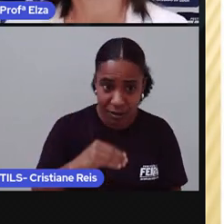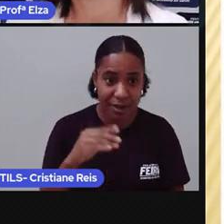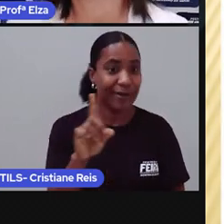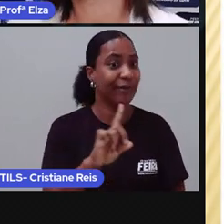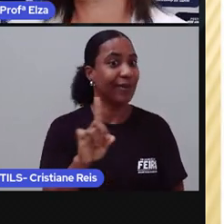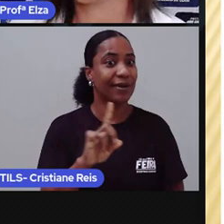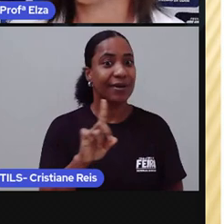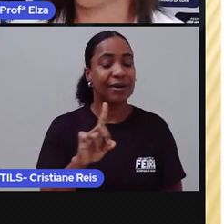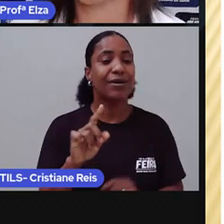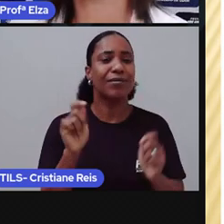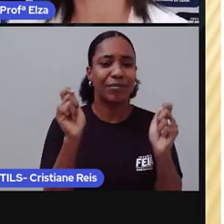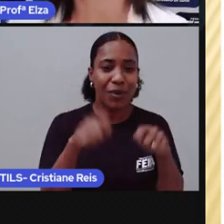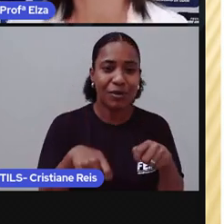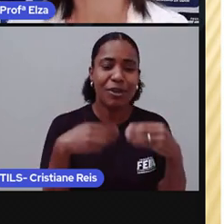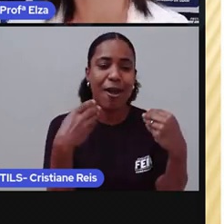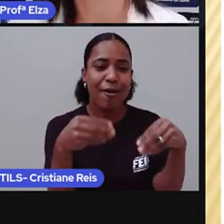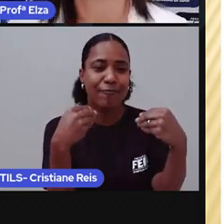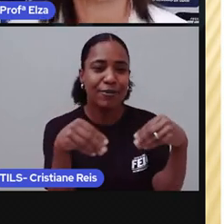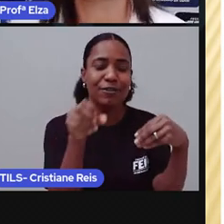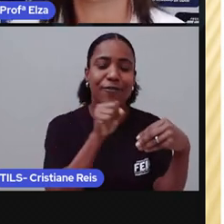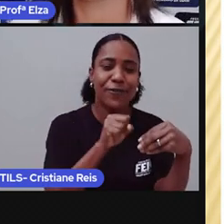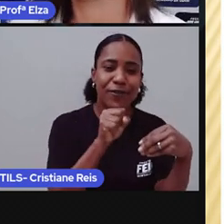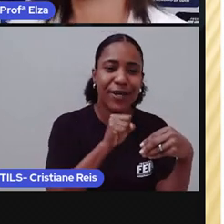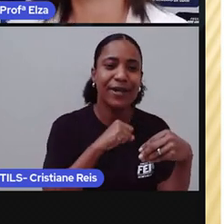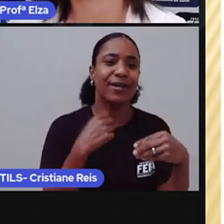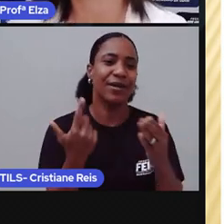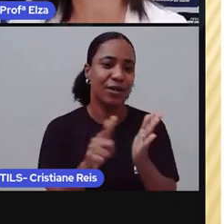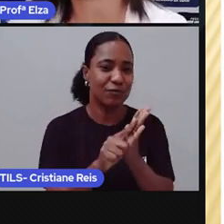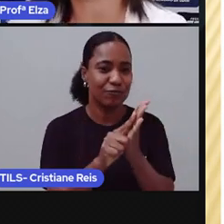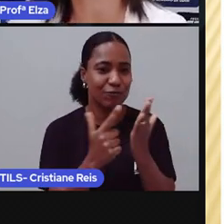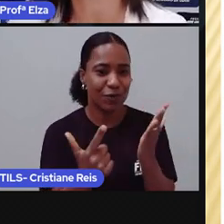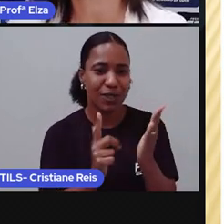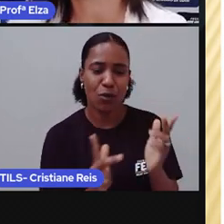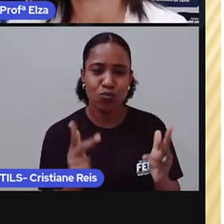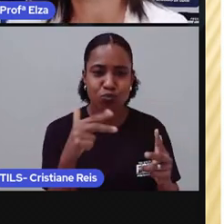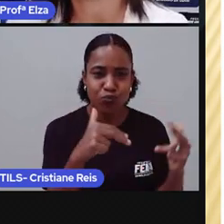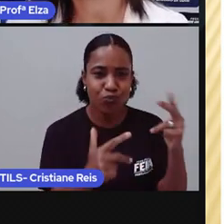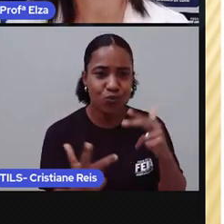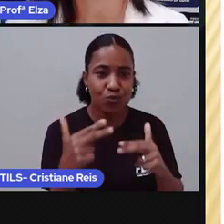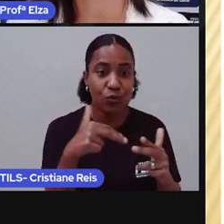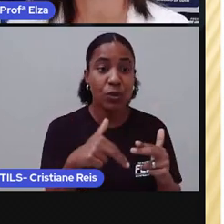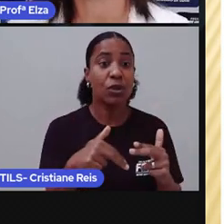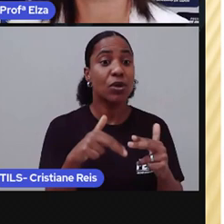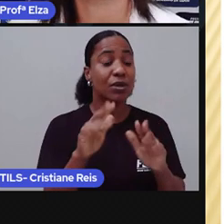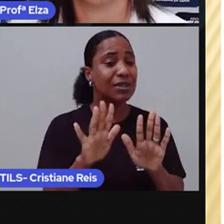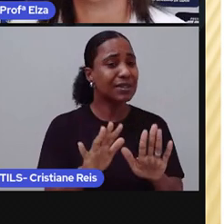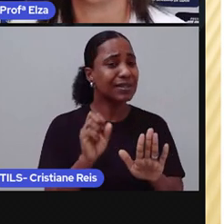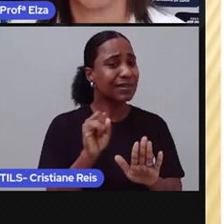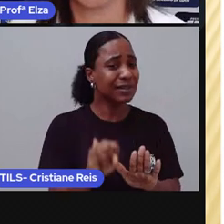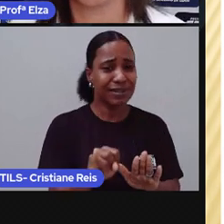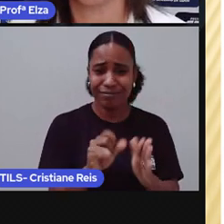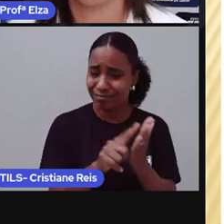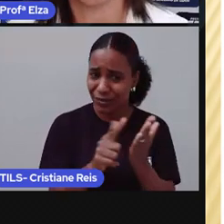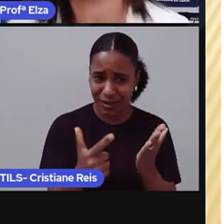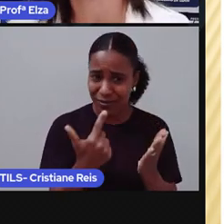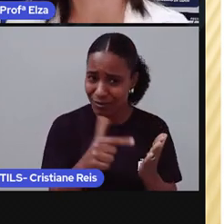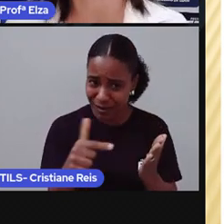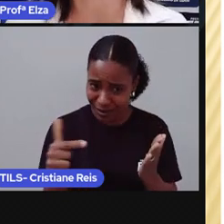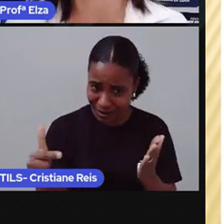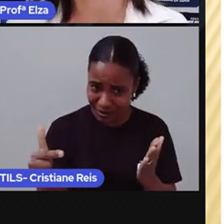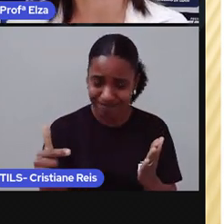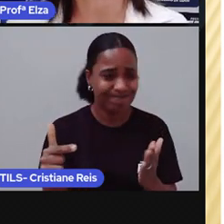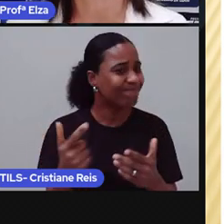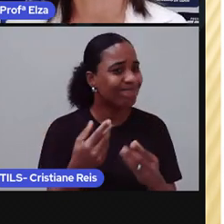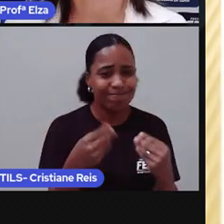Busque revistas velhas, jornais que você possa recortar. E se não tiver também acesso a